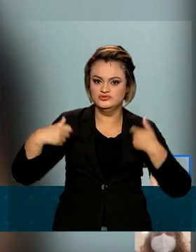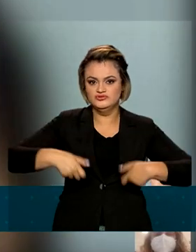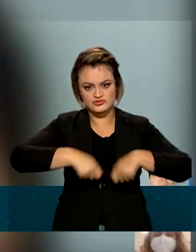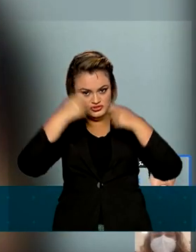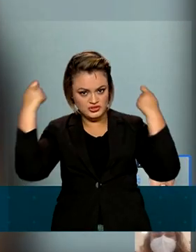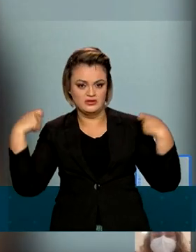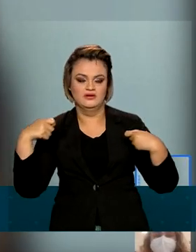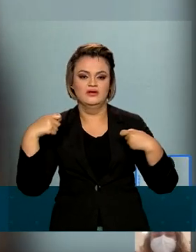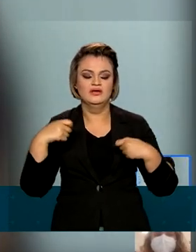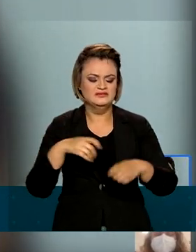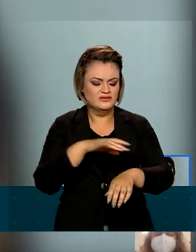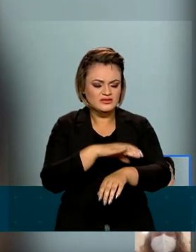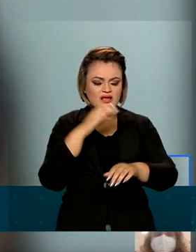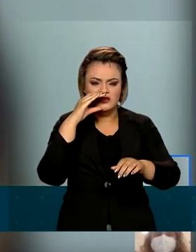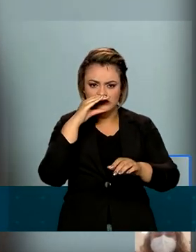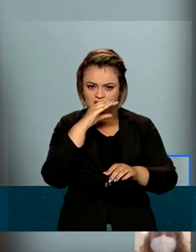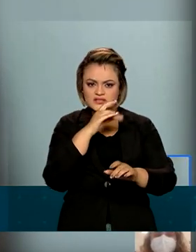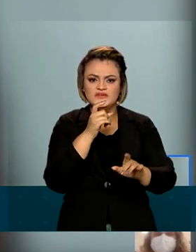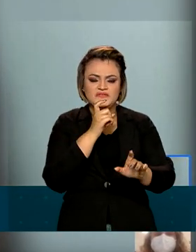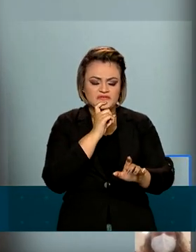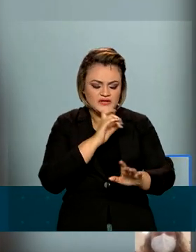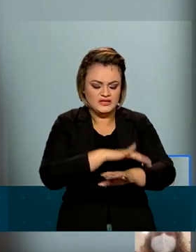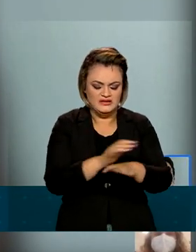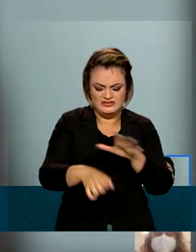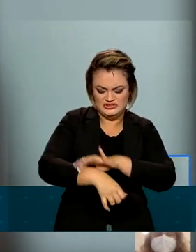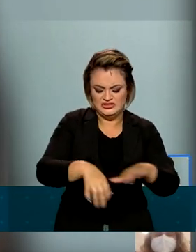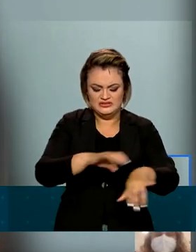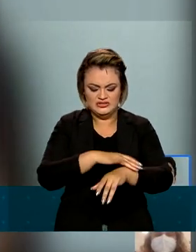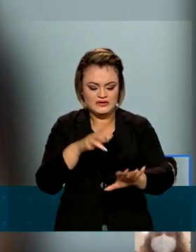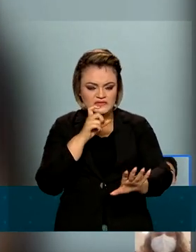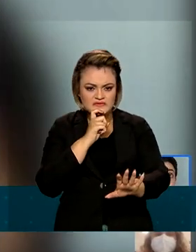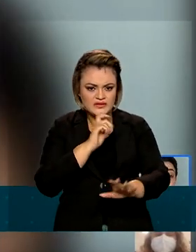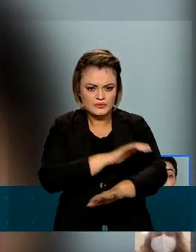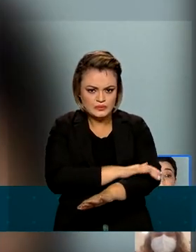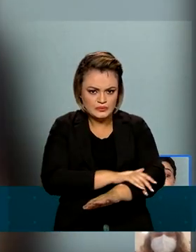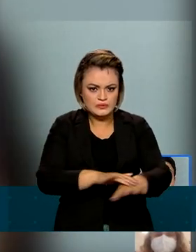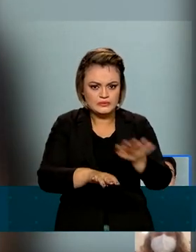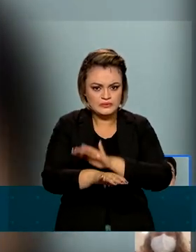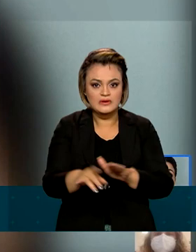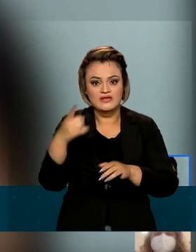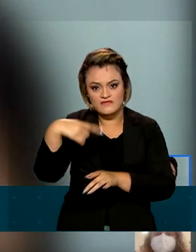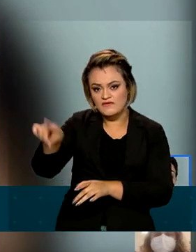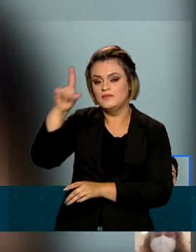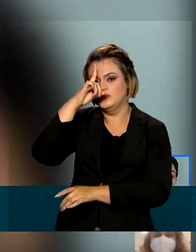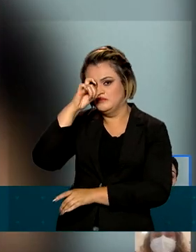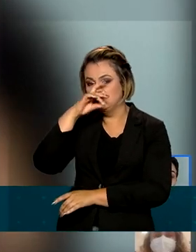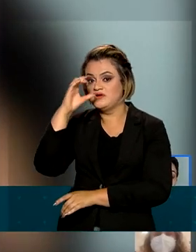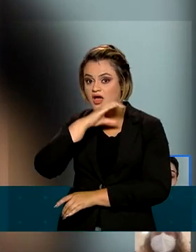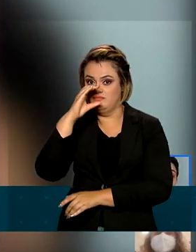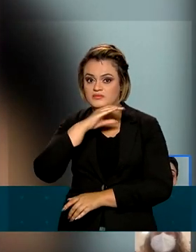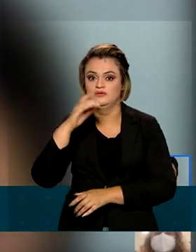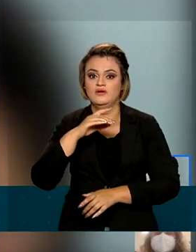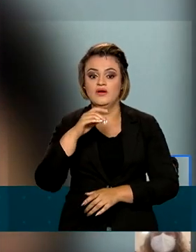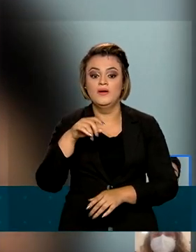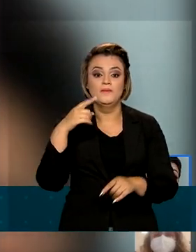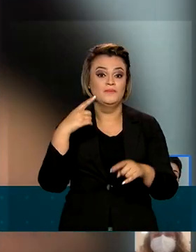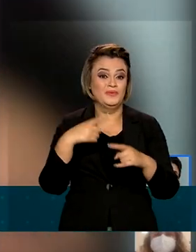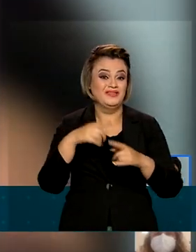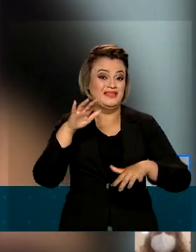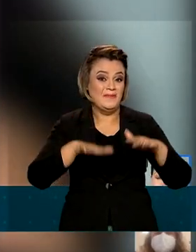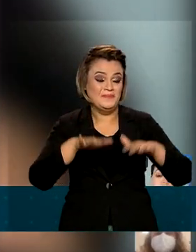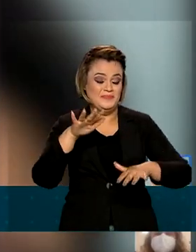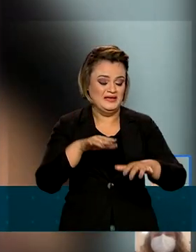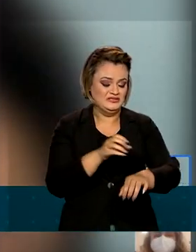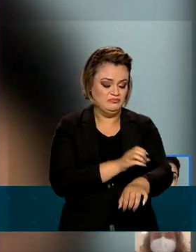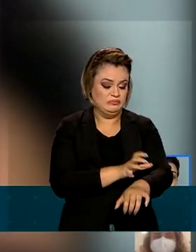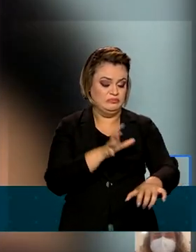Então, é resfriar o local, retirar os adornos e procurar o atendimento médico o mais rápido possível, porque vai depender da